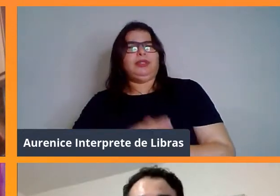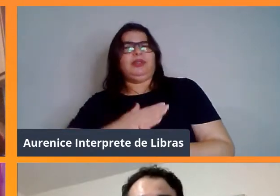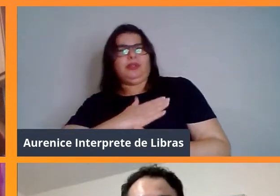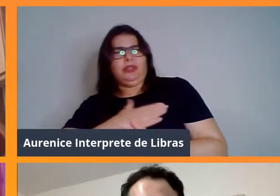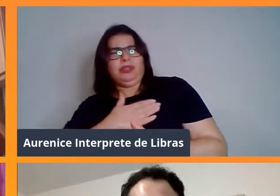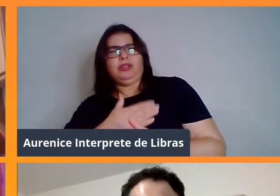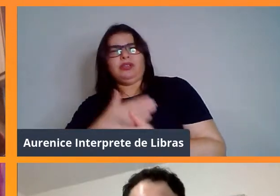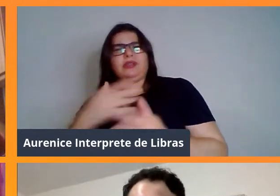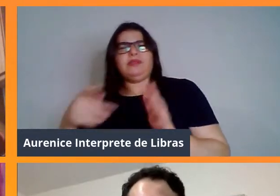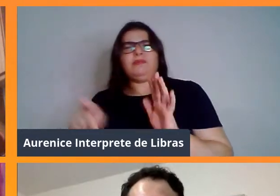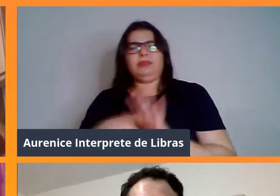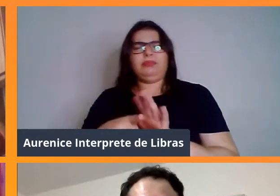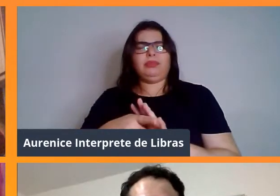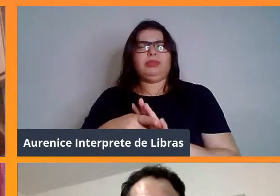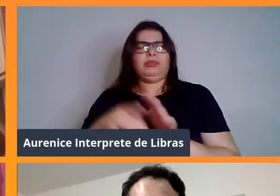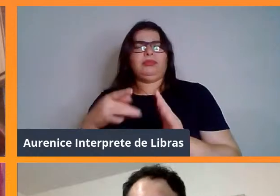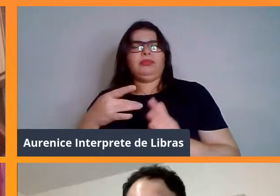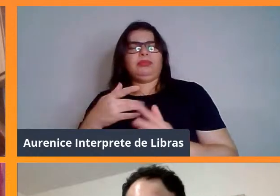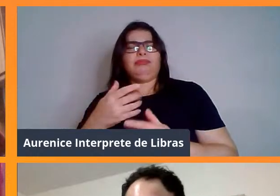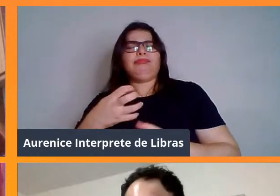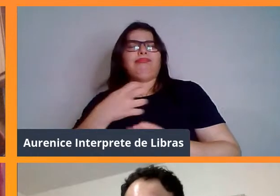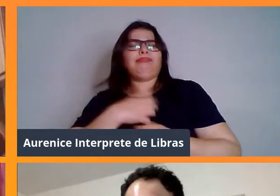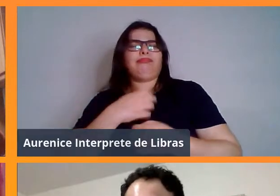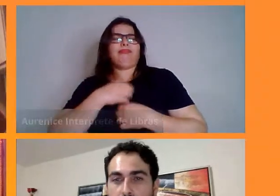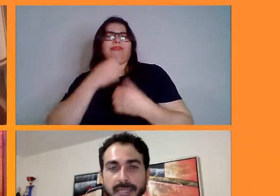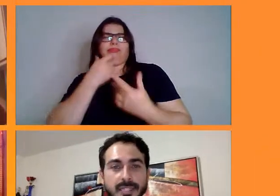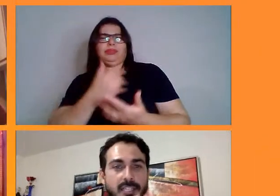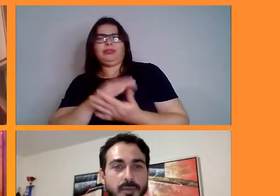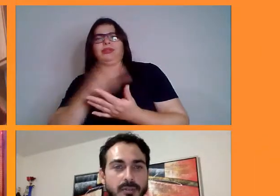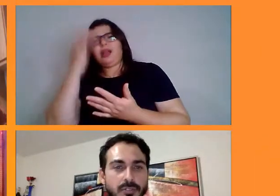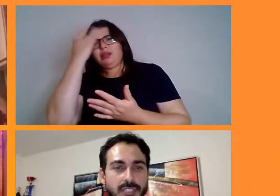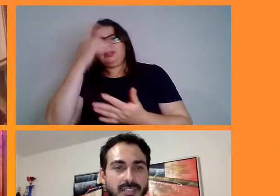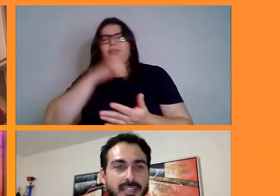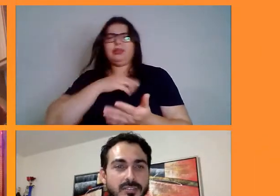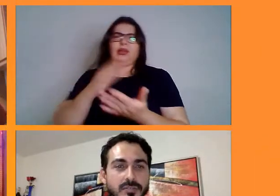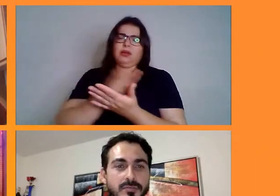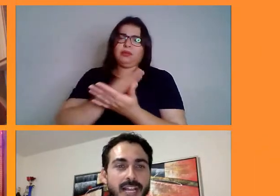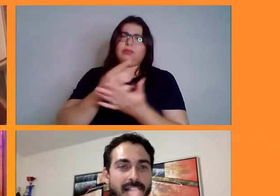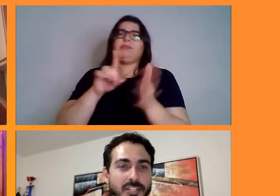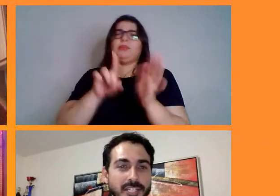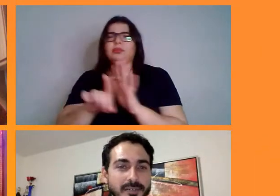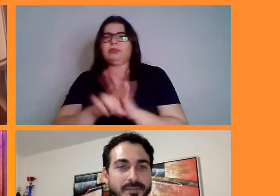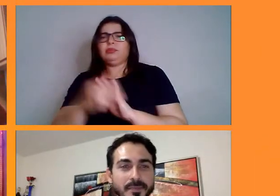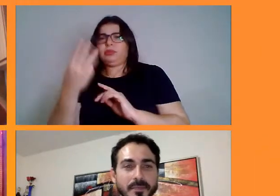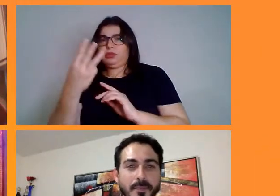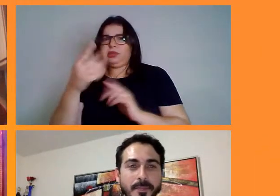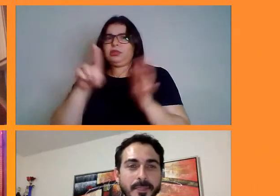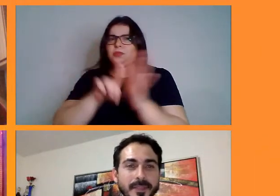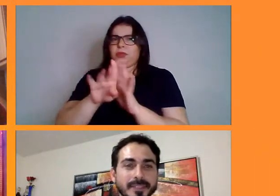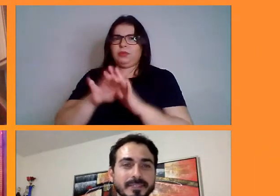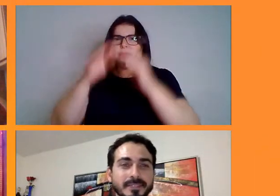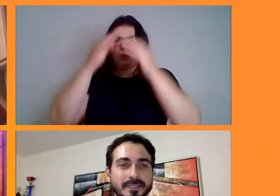ao bem-estar. Eu acho que nós temos algumas perguntas, mas nós vamos ter três perguntinhas, não isso? Relaxei.